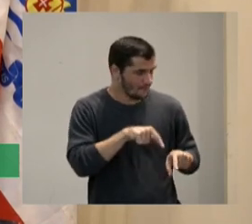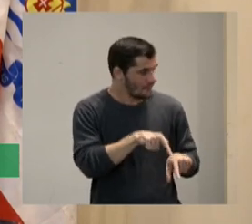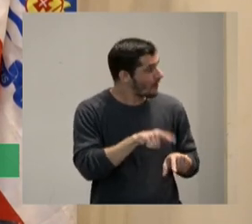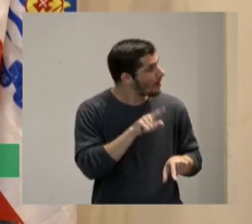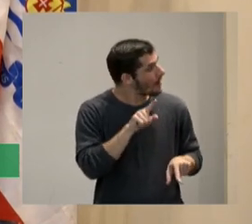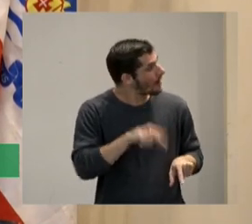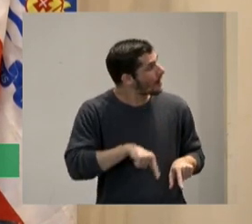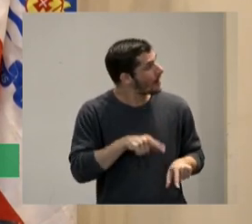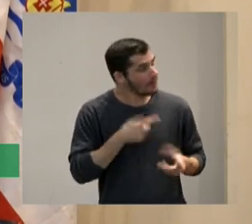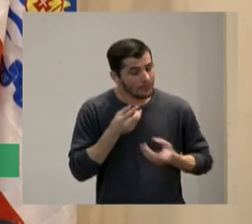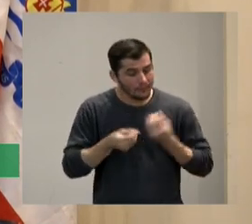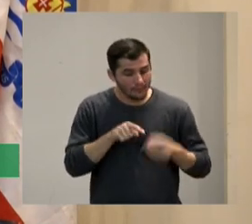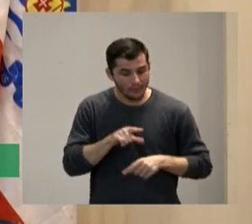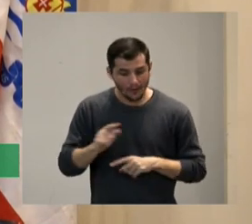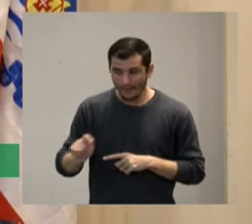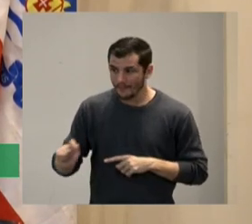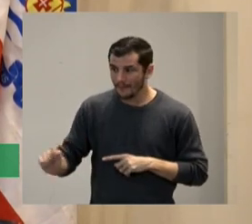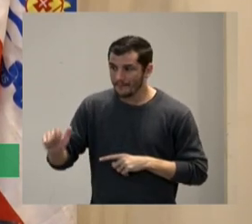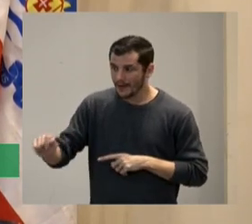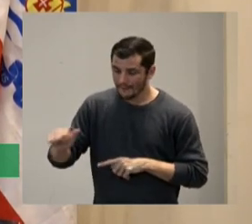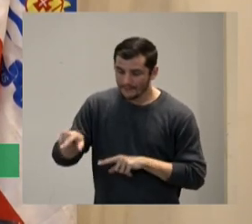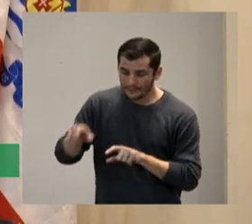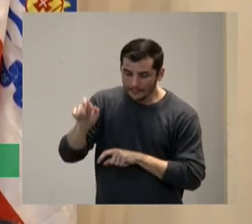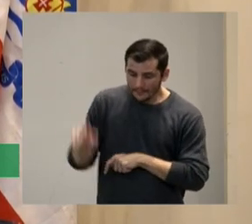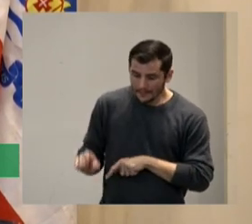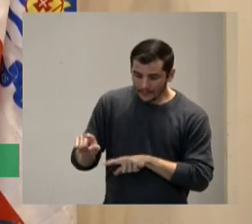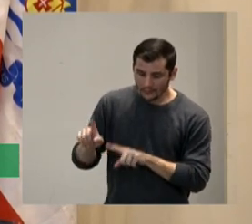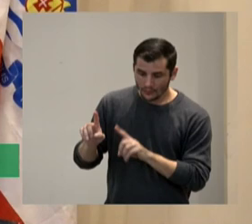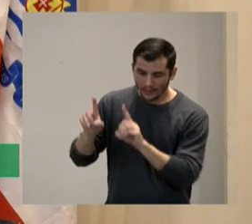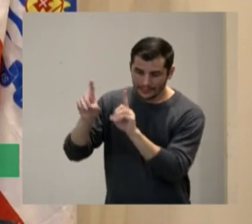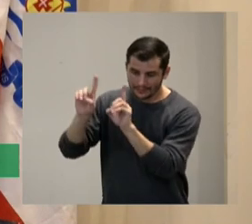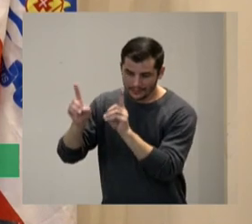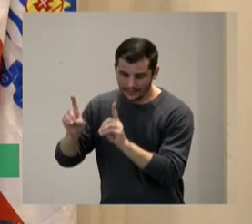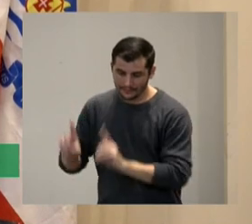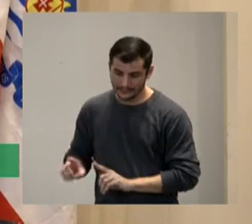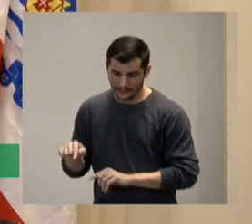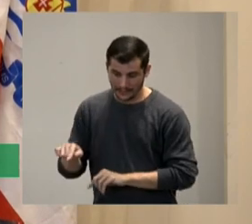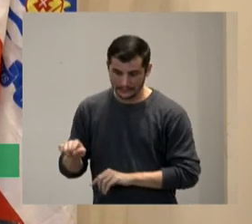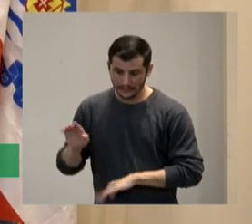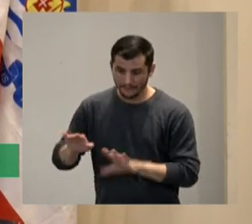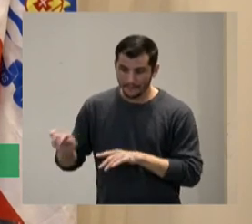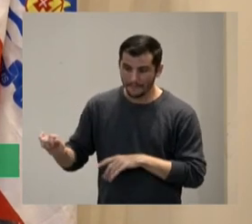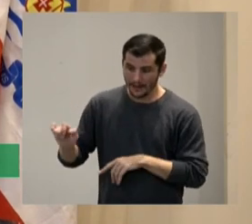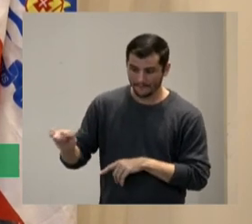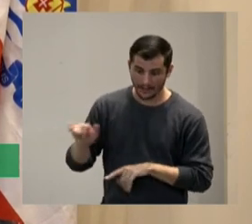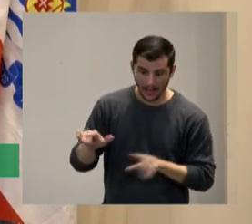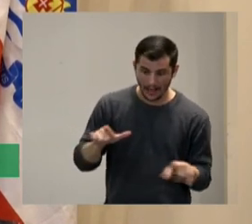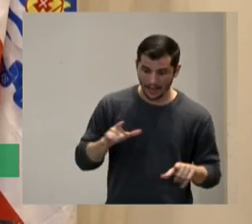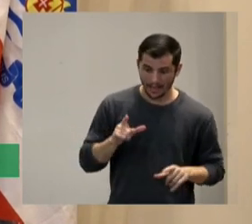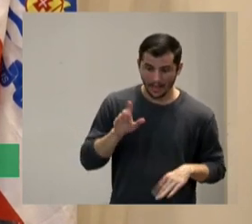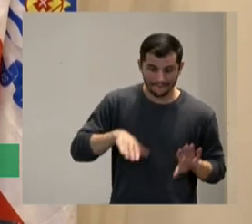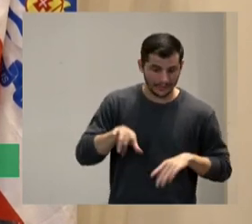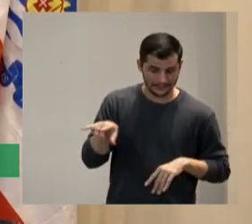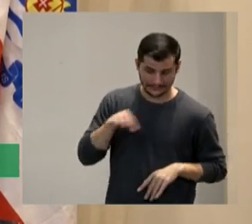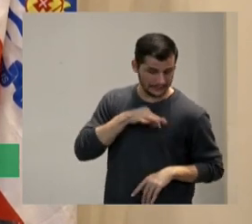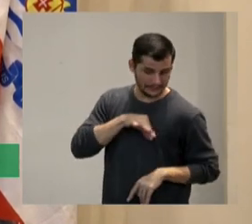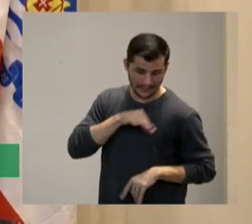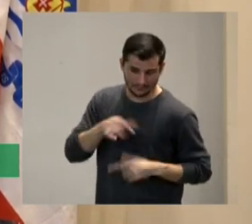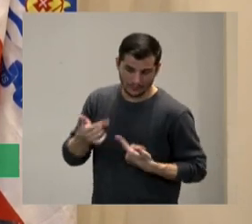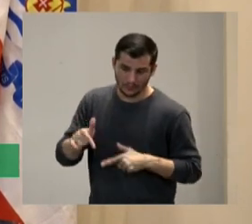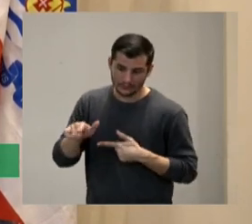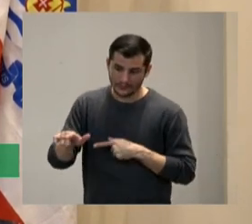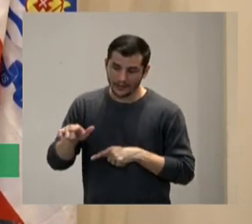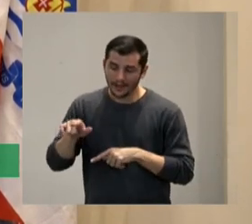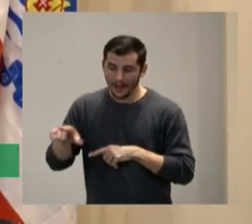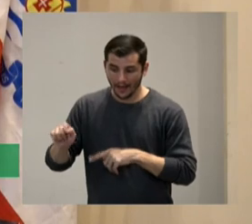condição do benefício que a pessoa com deficiência recebe às vezes ela não tem renda nenhuma ela recebe ali o benefício e quando ela começa a